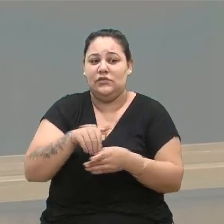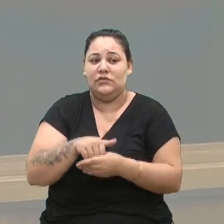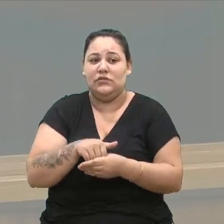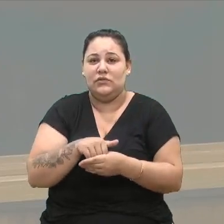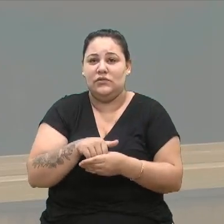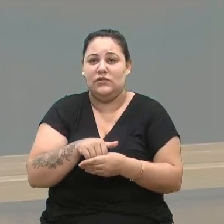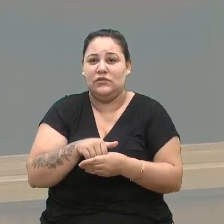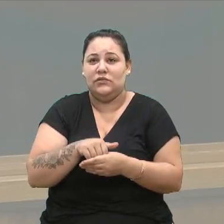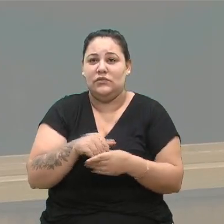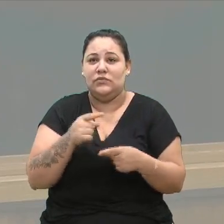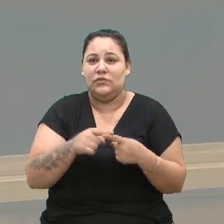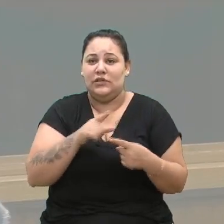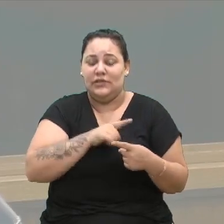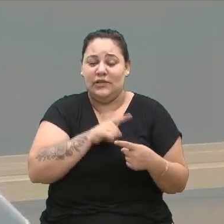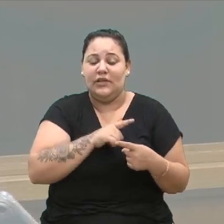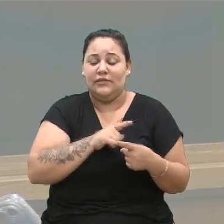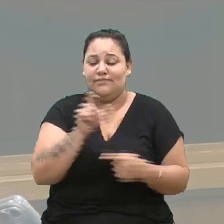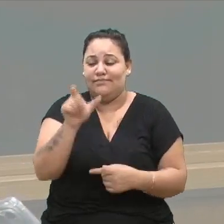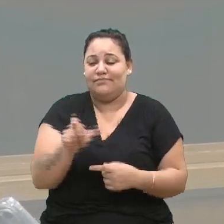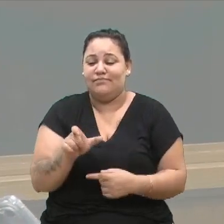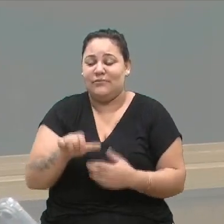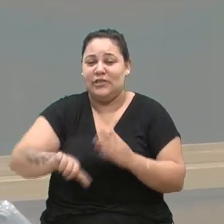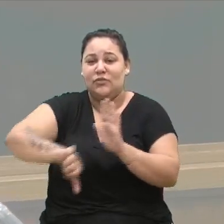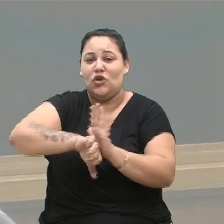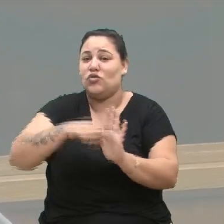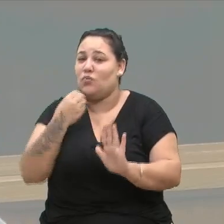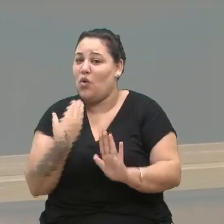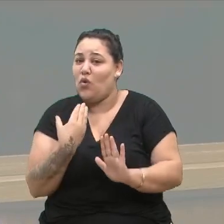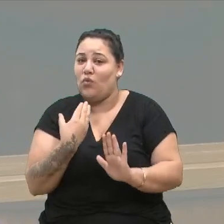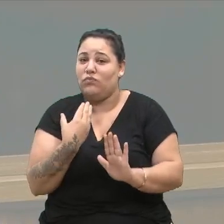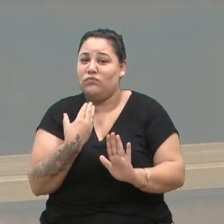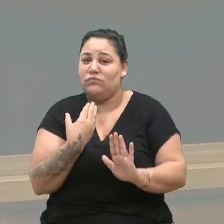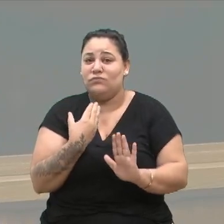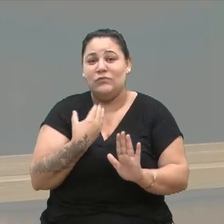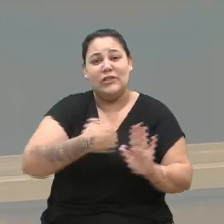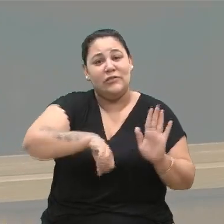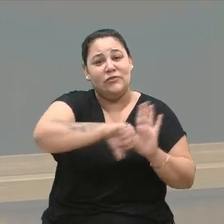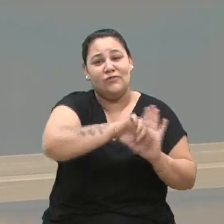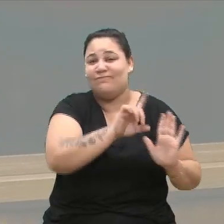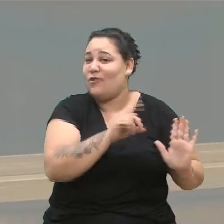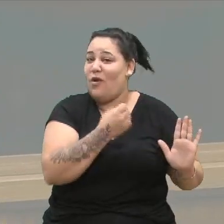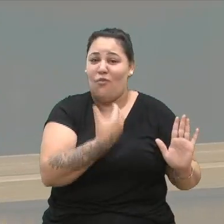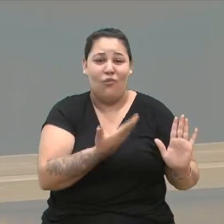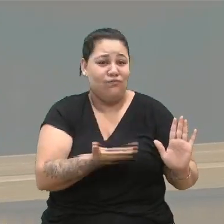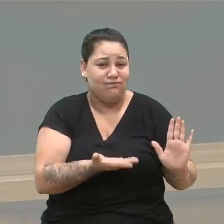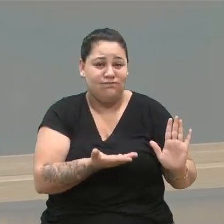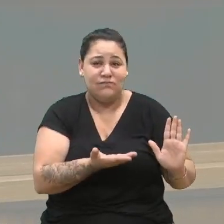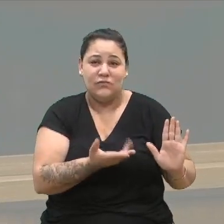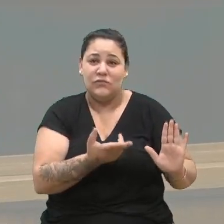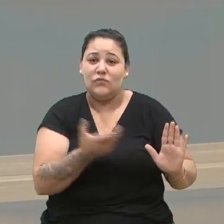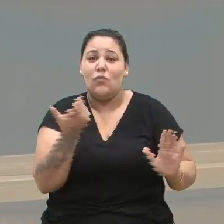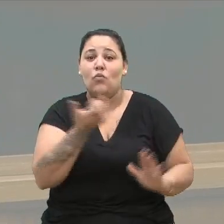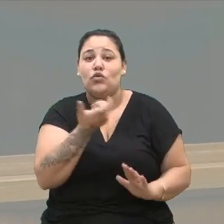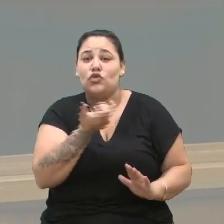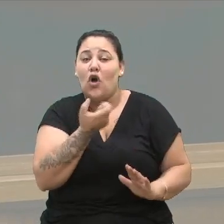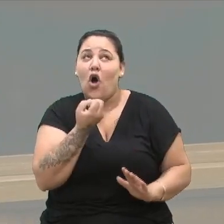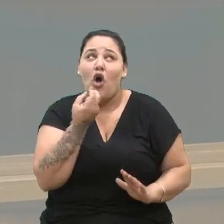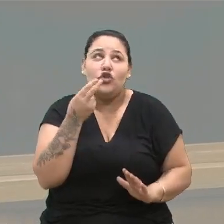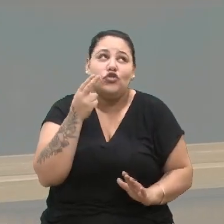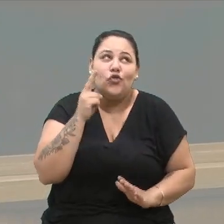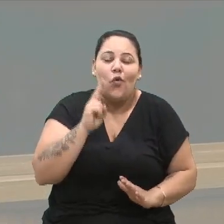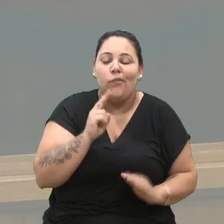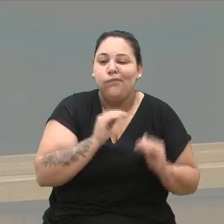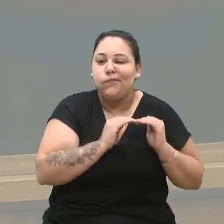bandidos bons e bandidos não tão bons assim. Então, por sorte, né, ou por coerência, o